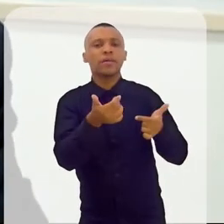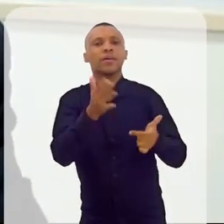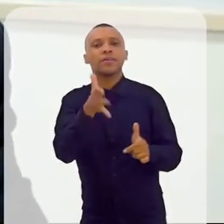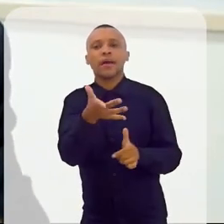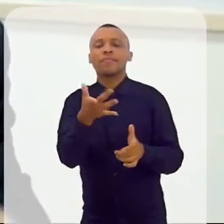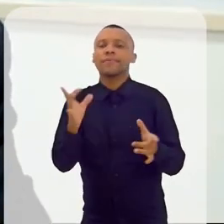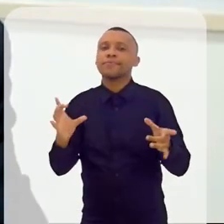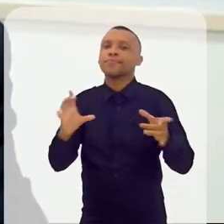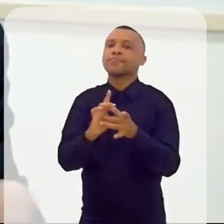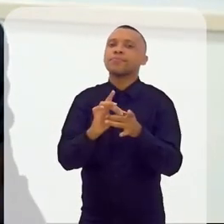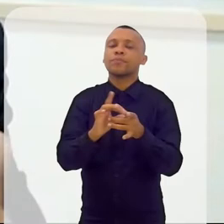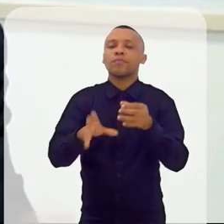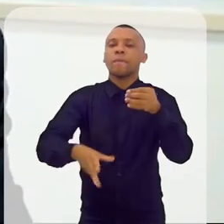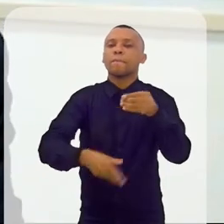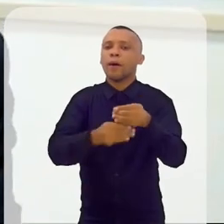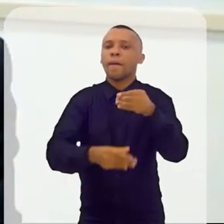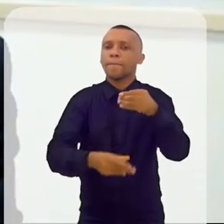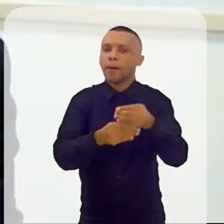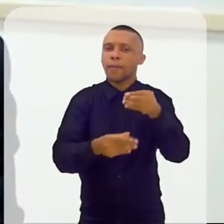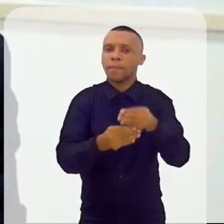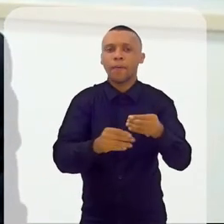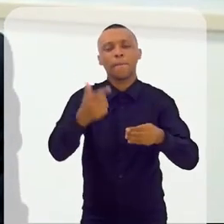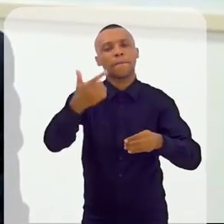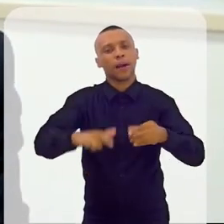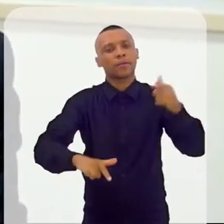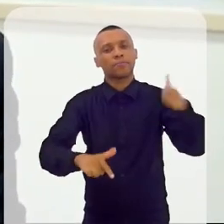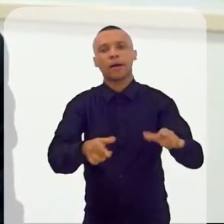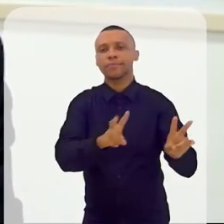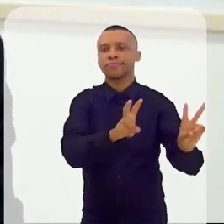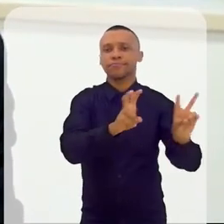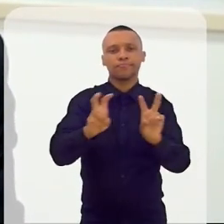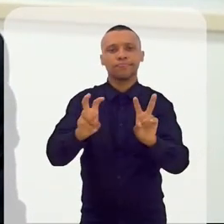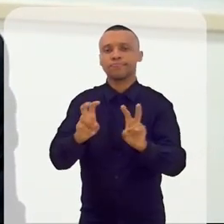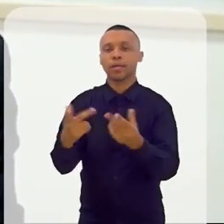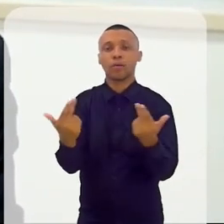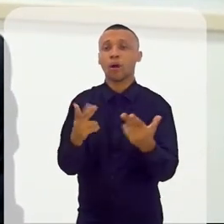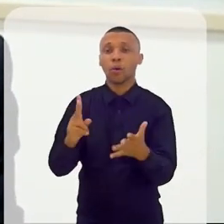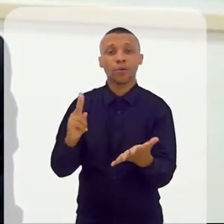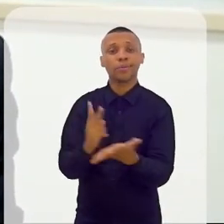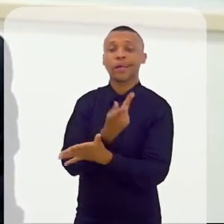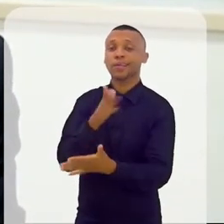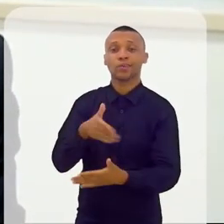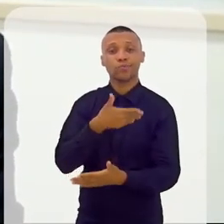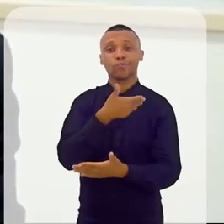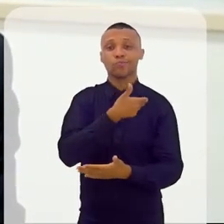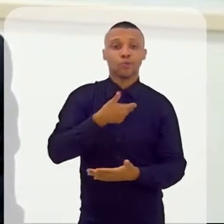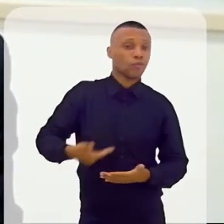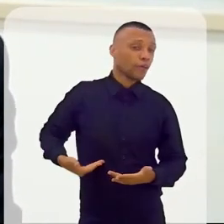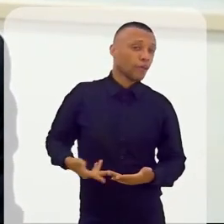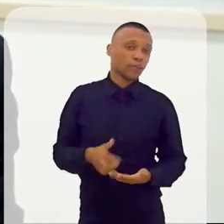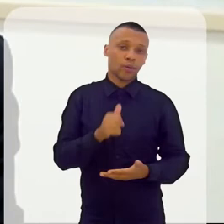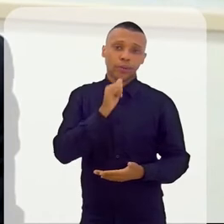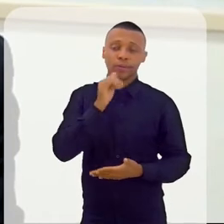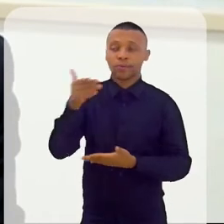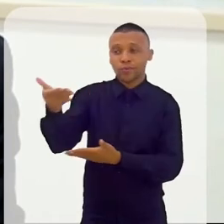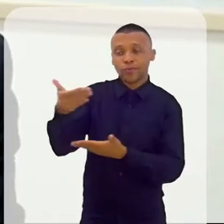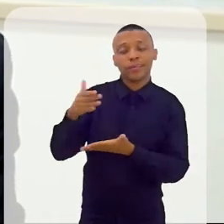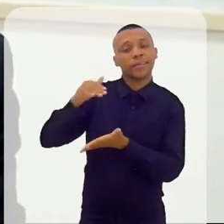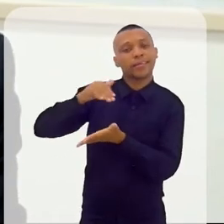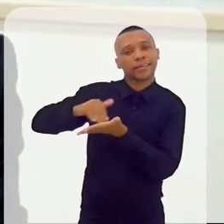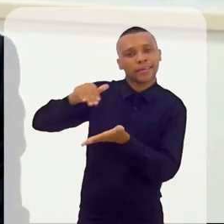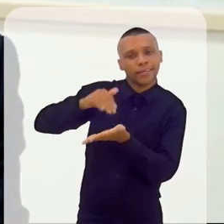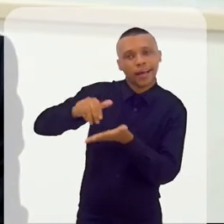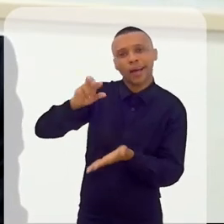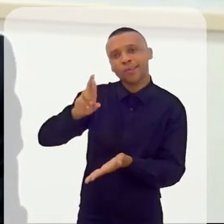Nós vamos implementar mais algumas coisas. A mesma coisa acontece com o poder público. Quando a gente traz aqui